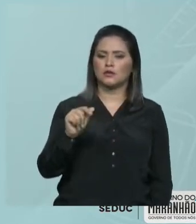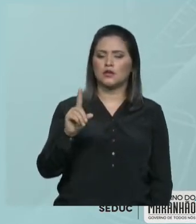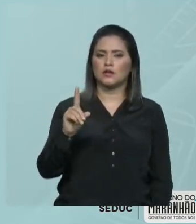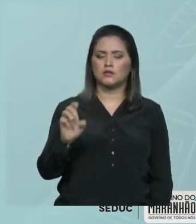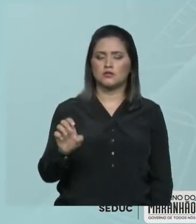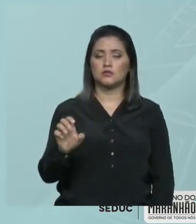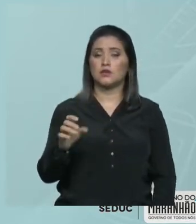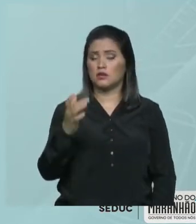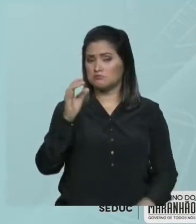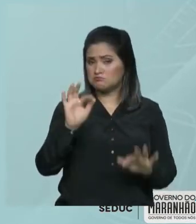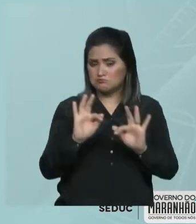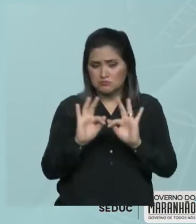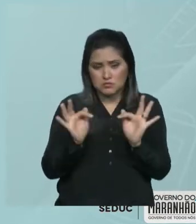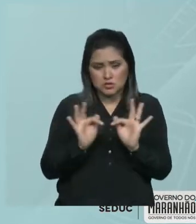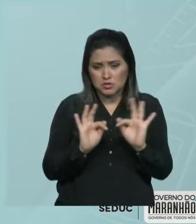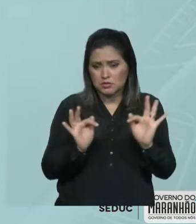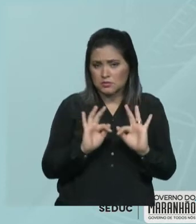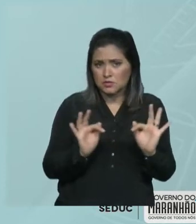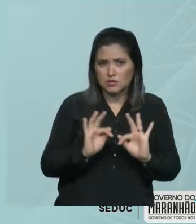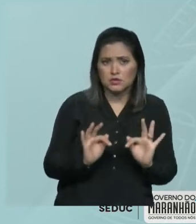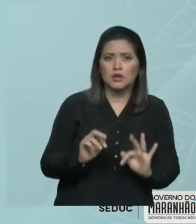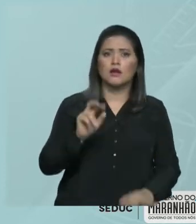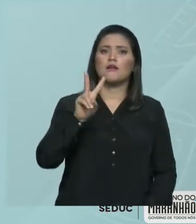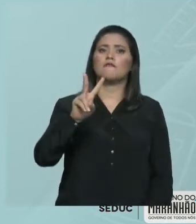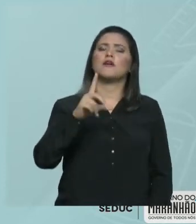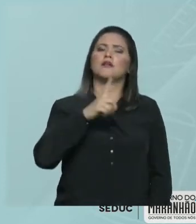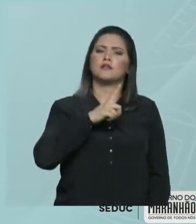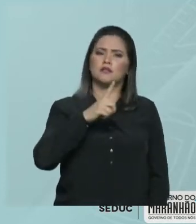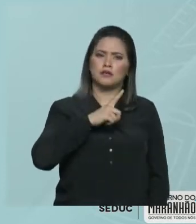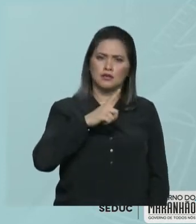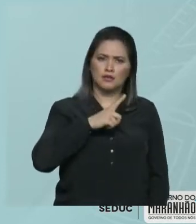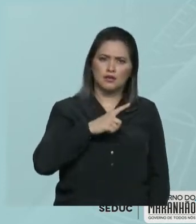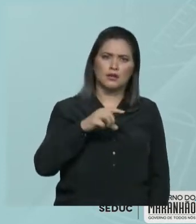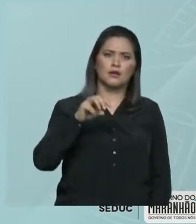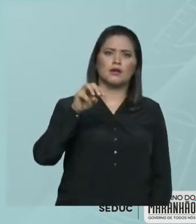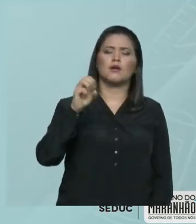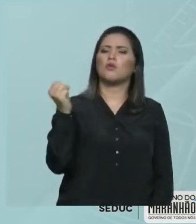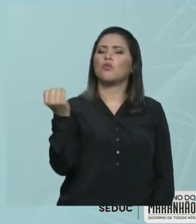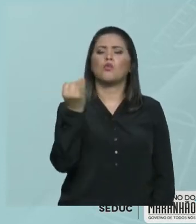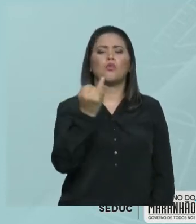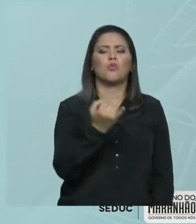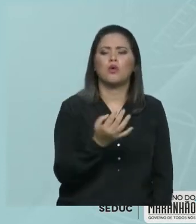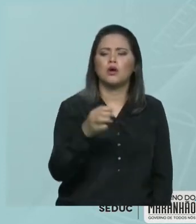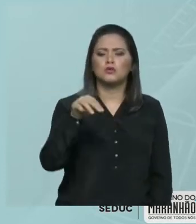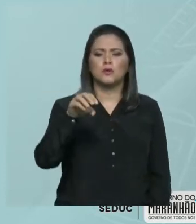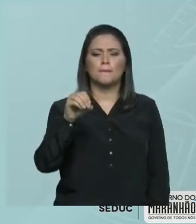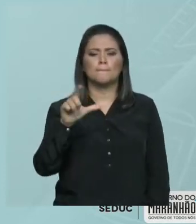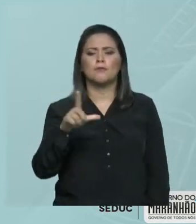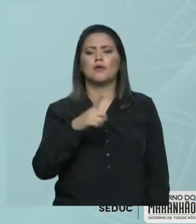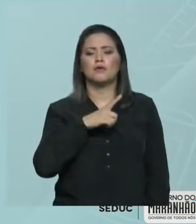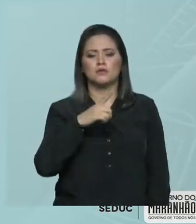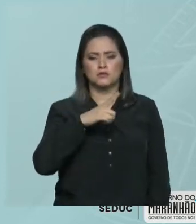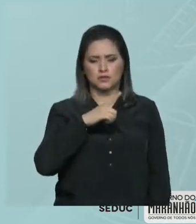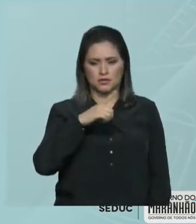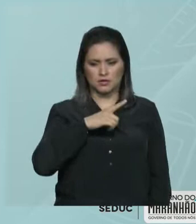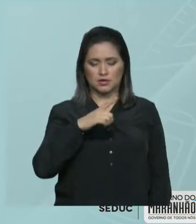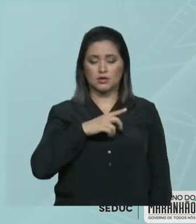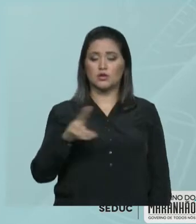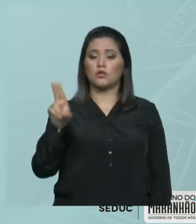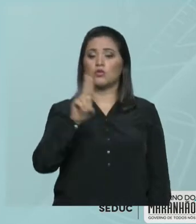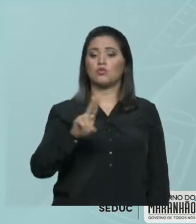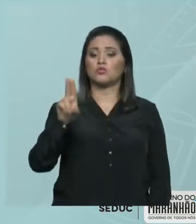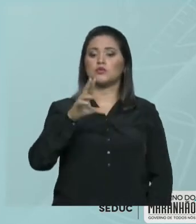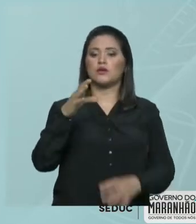volume da solução, eu tenho o número de mols, ele quer calcular a molaridade, aplica a fórmula. Molaridade é o quê? Número de mol do